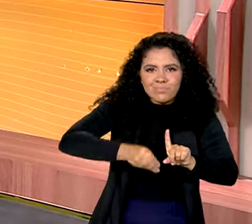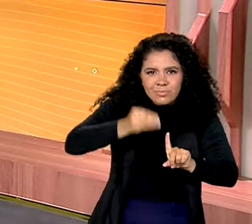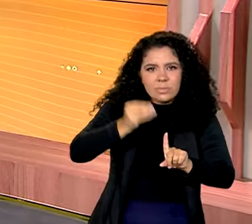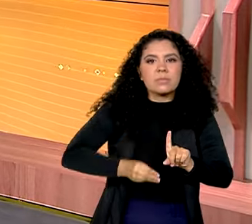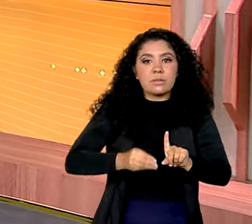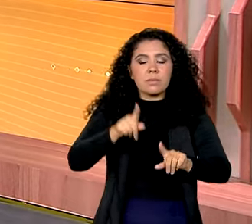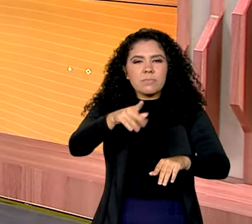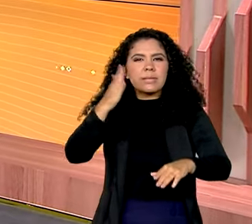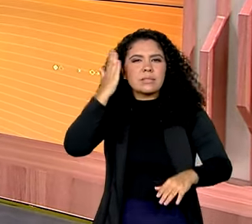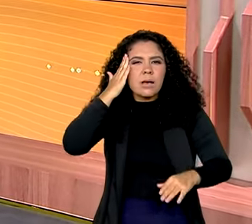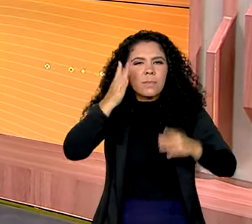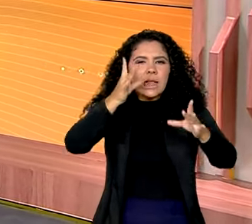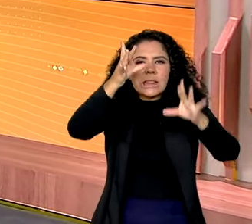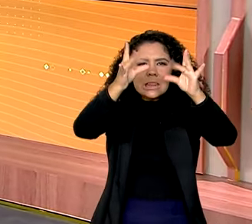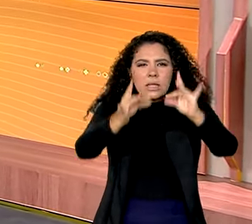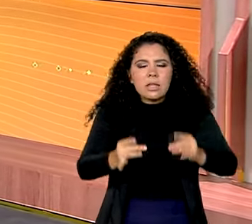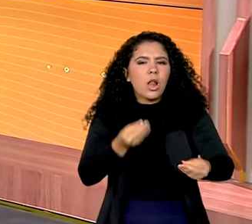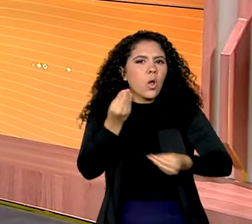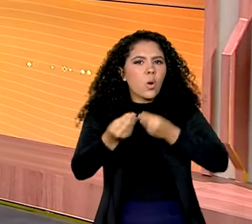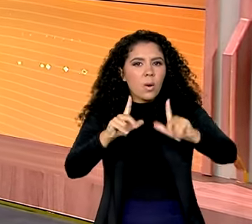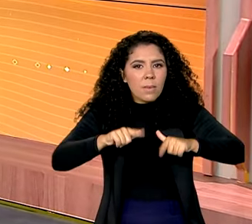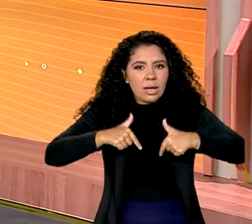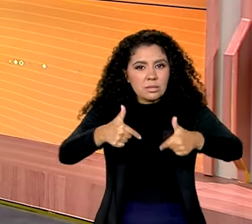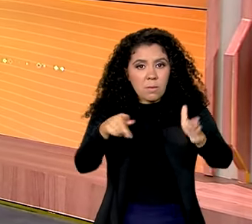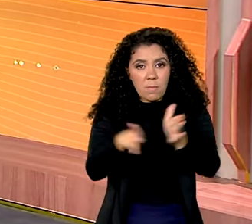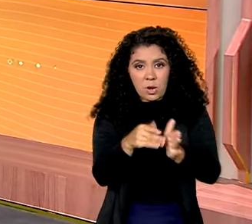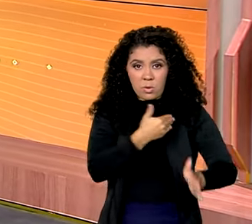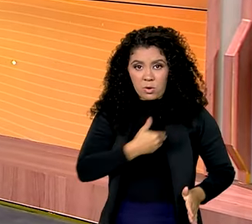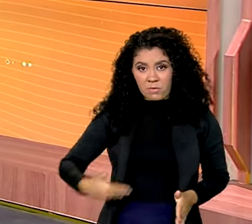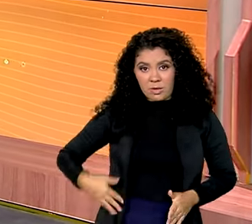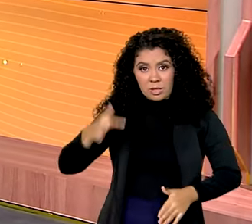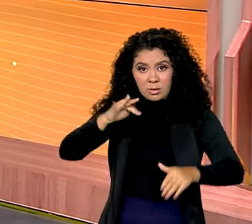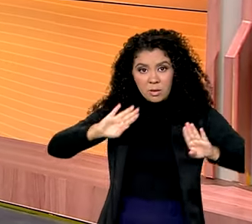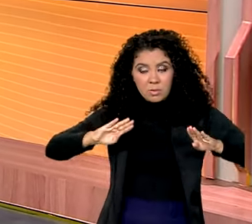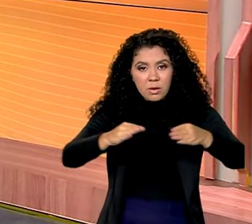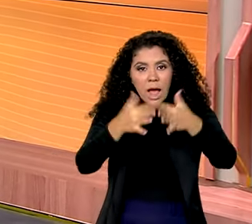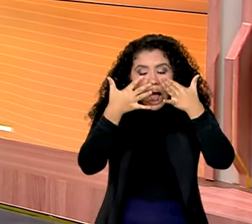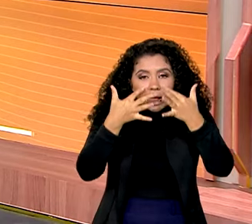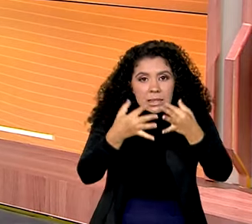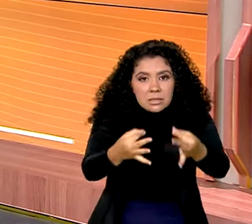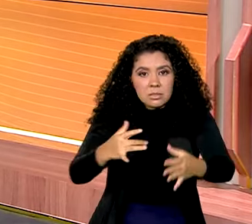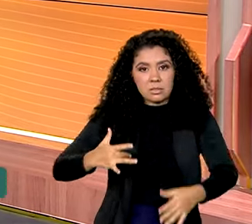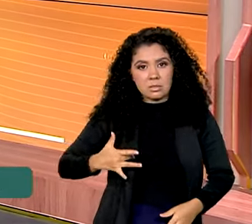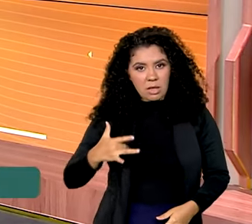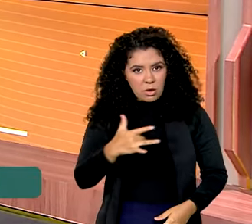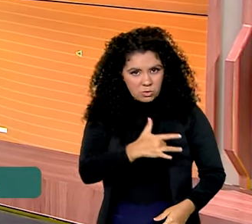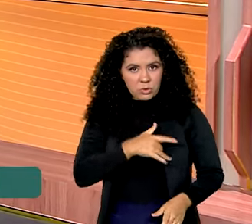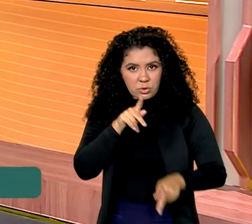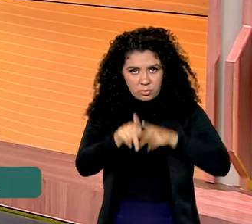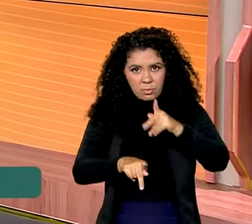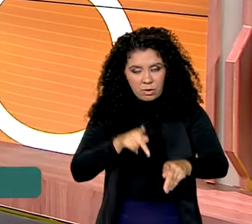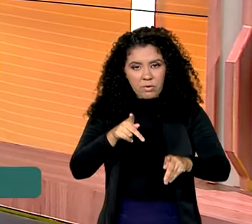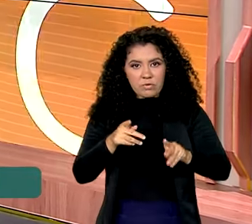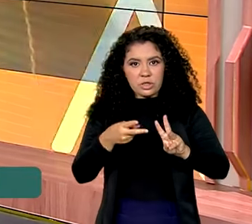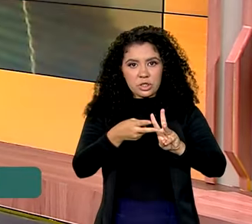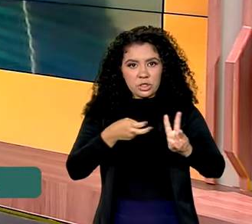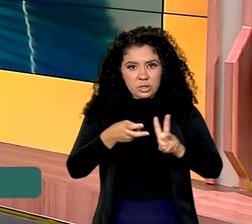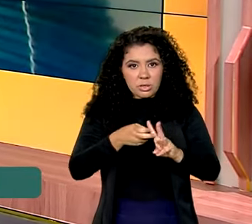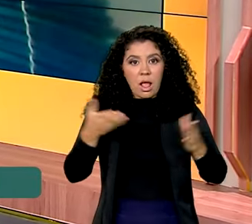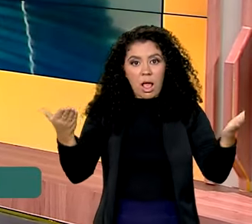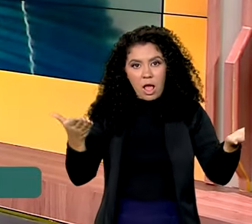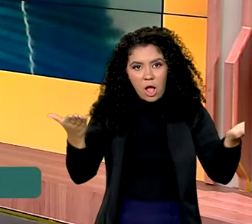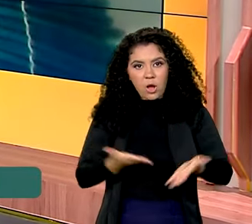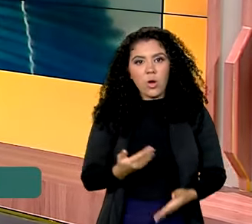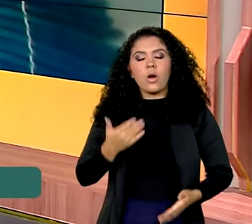Para saber como andam as ações do Governo Federal voltadas para a atenção à saúde dos povos indígenas, a gente vai conversar agora